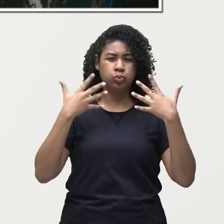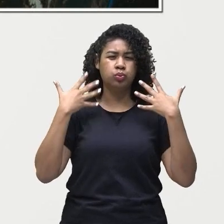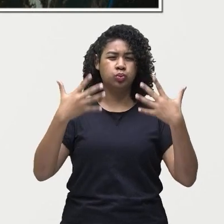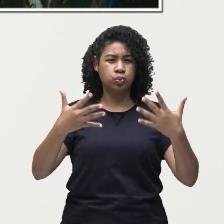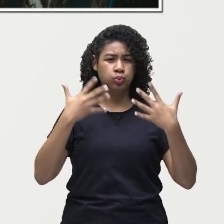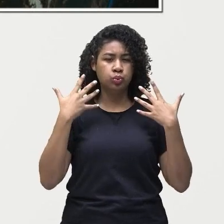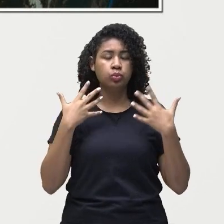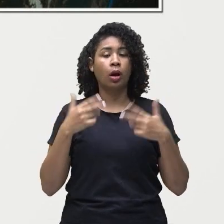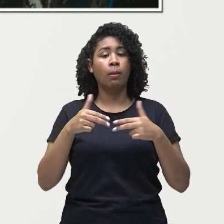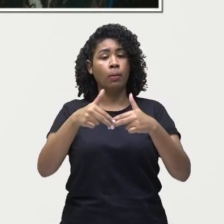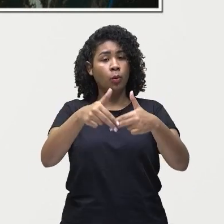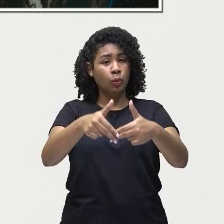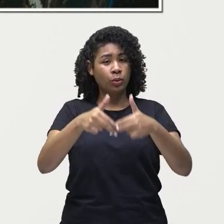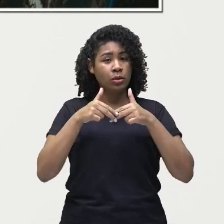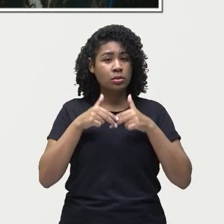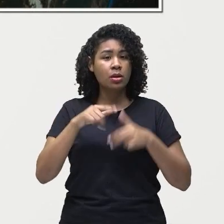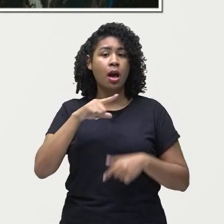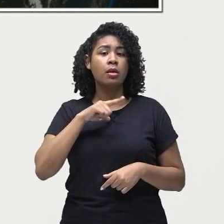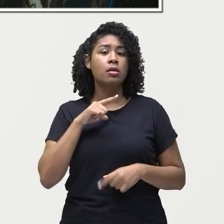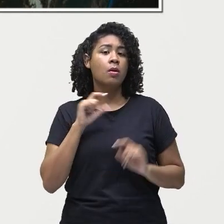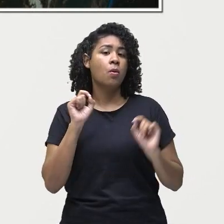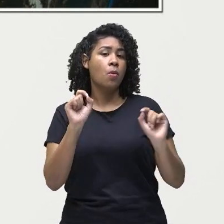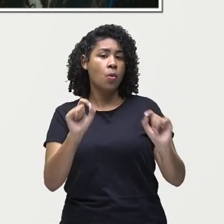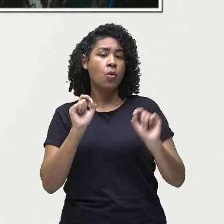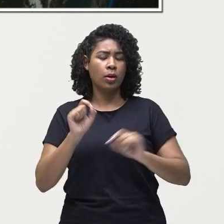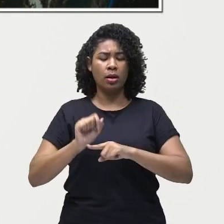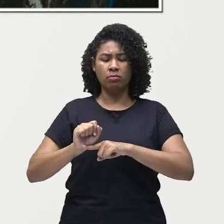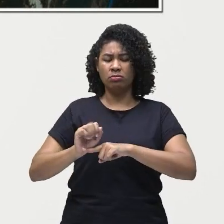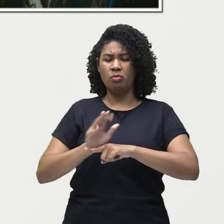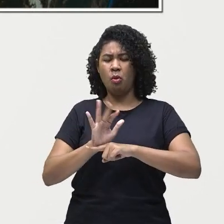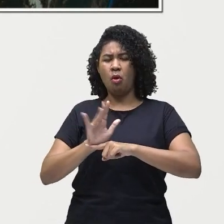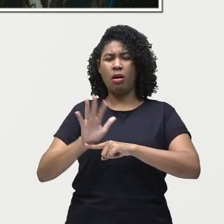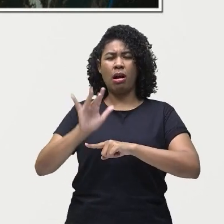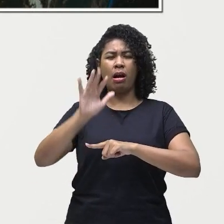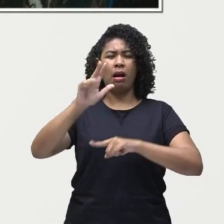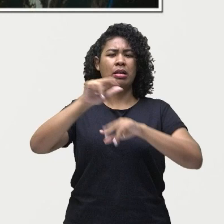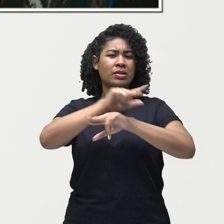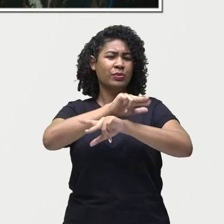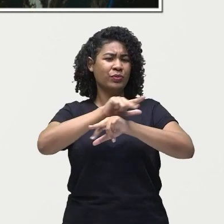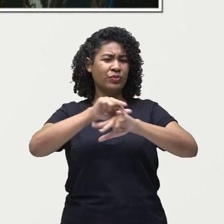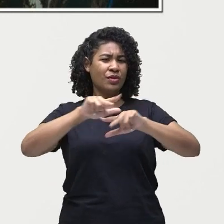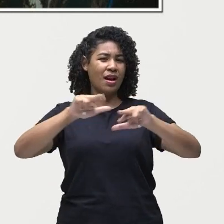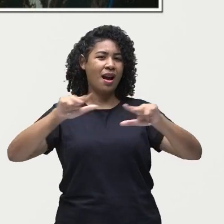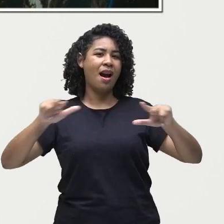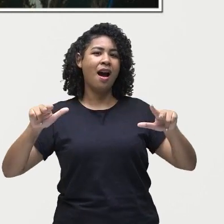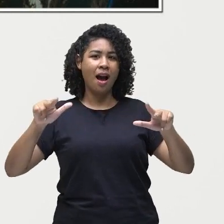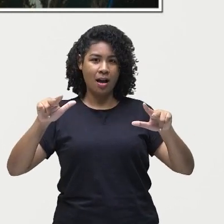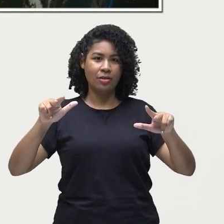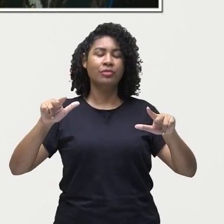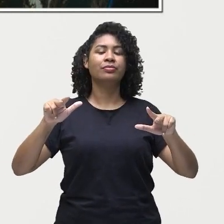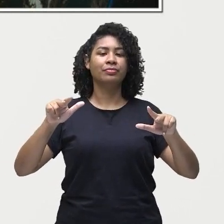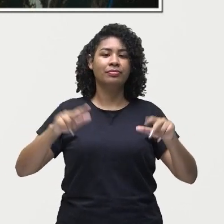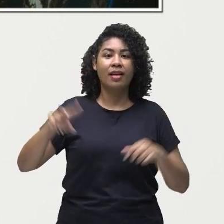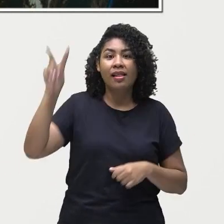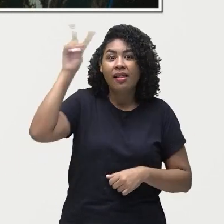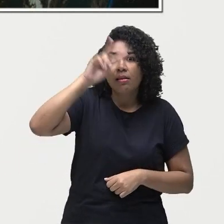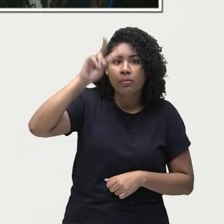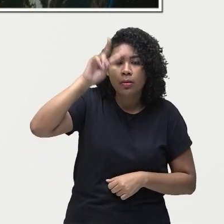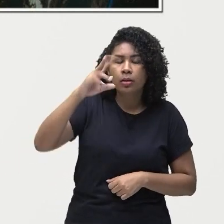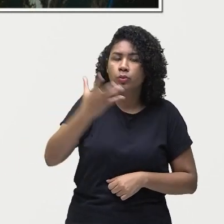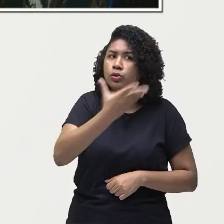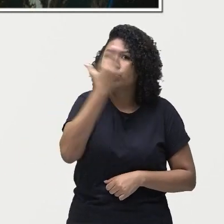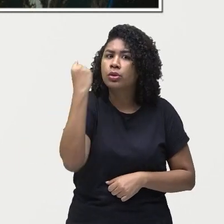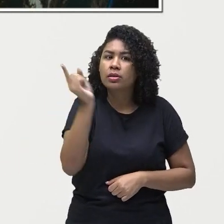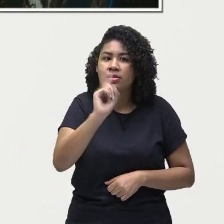a elevada acumulação de gases do efeito estufa não esqueçam disso o efeito